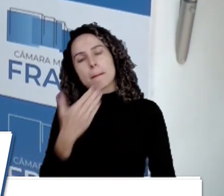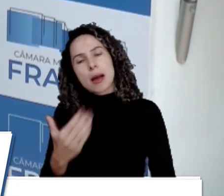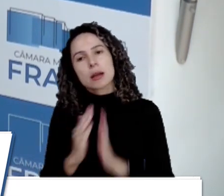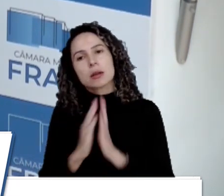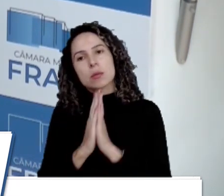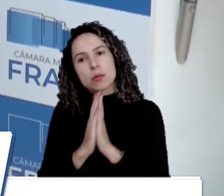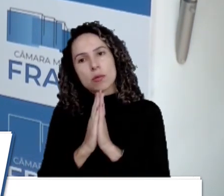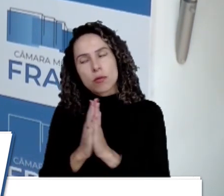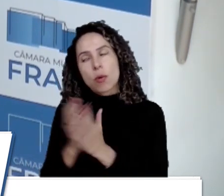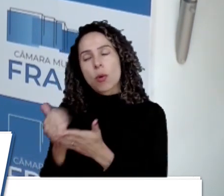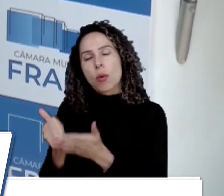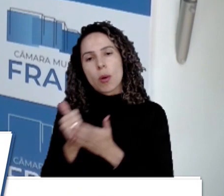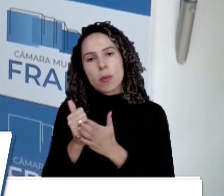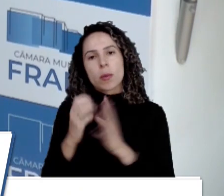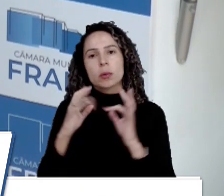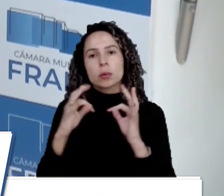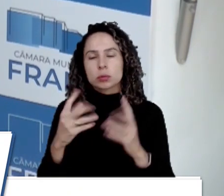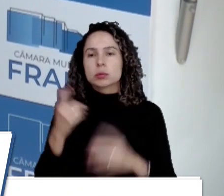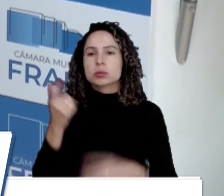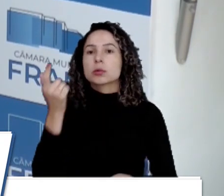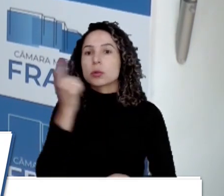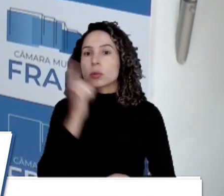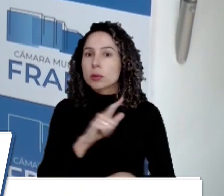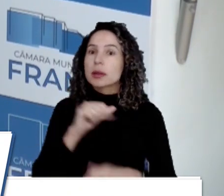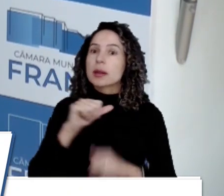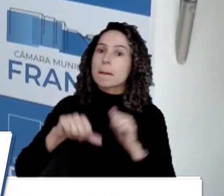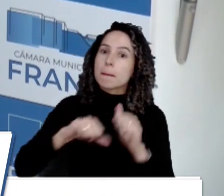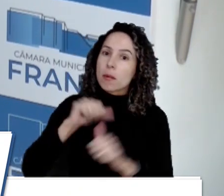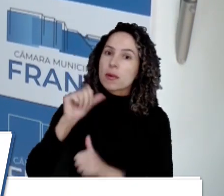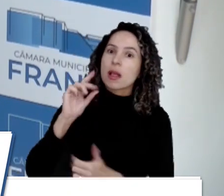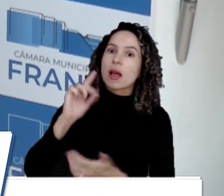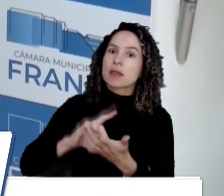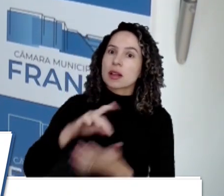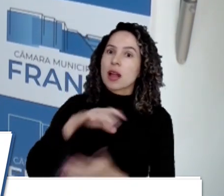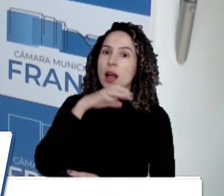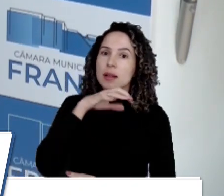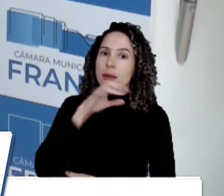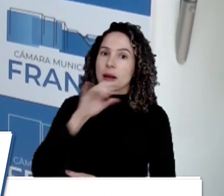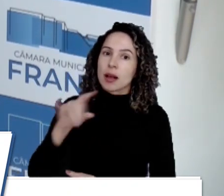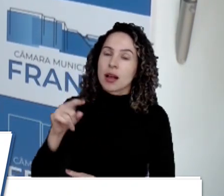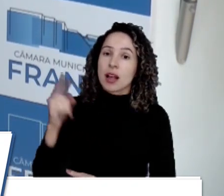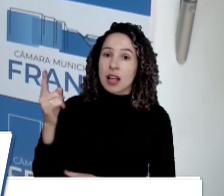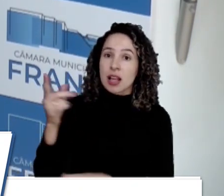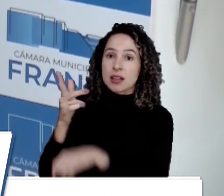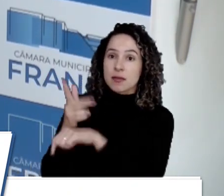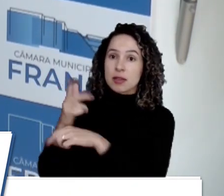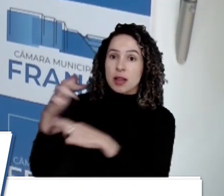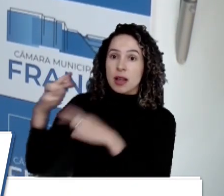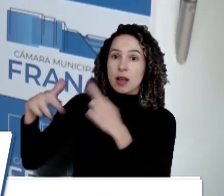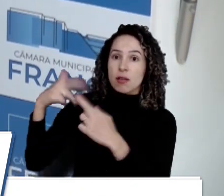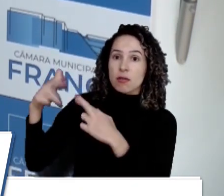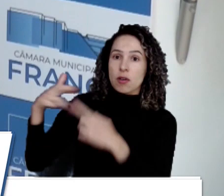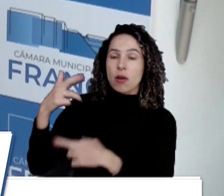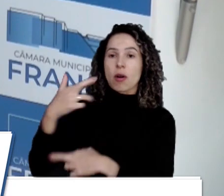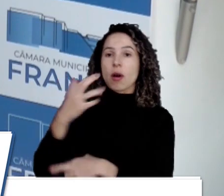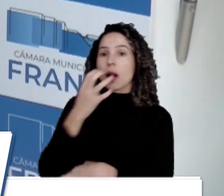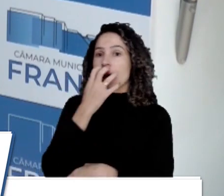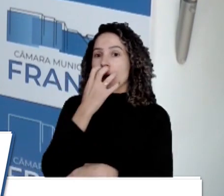cooperação de todo mundo, nós podemos mudar a realidade desses animais. Esse é o vídeo da reforma do Canil Municipal,